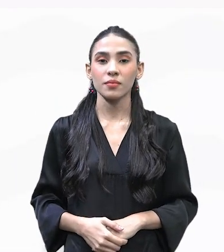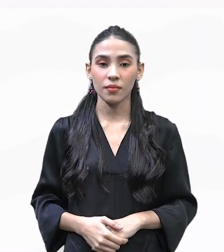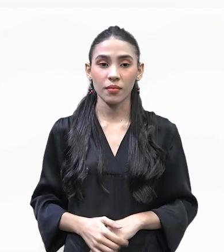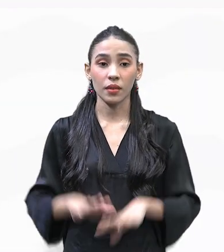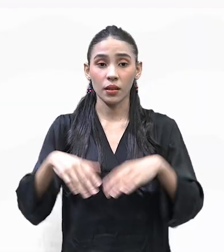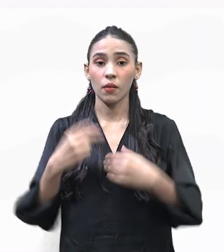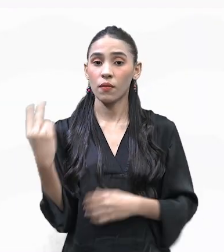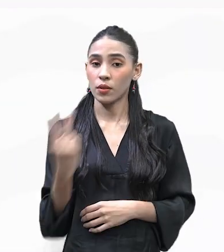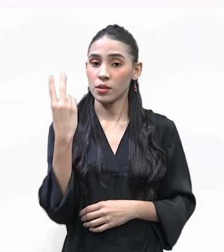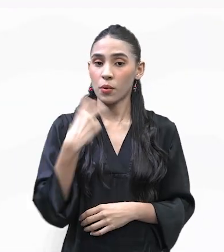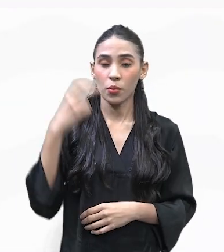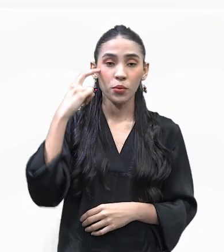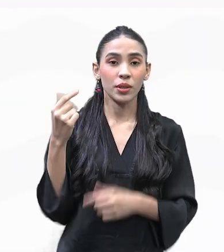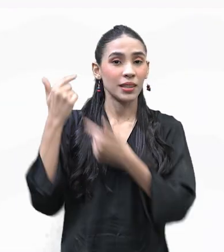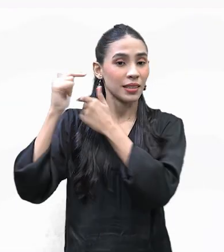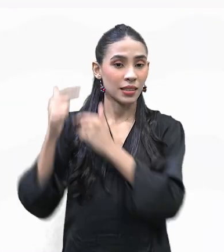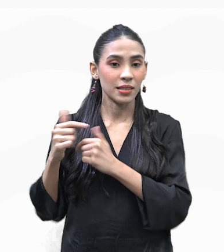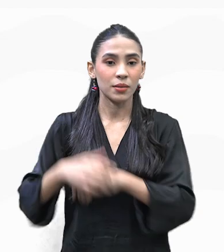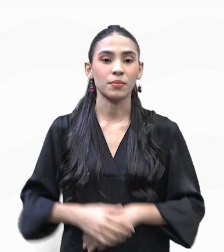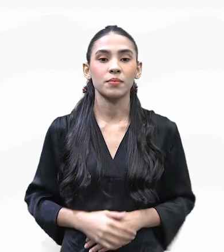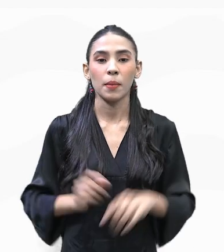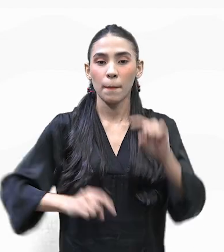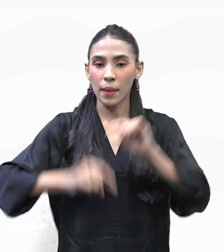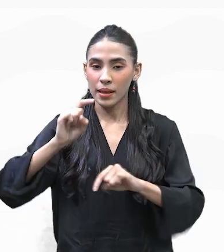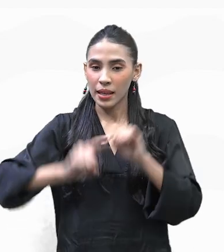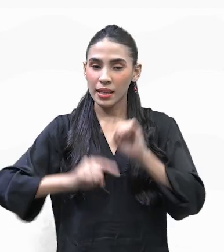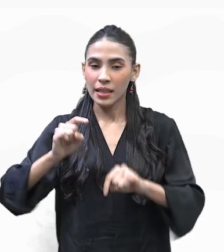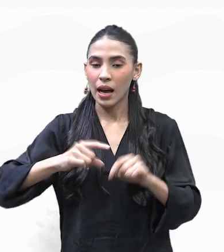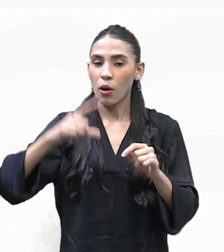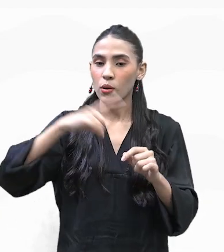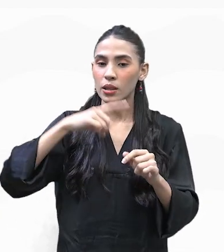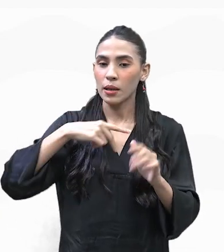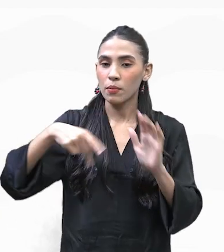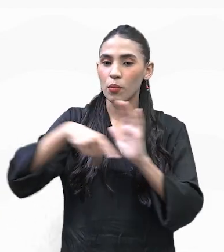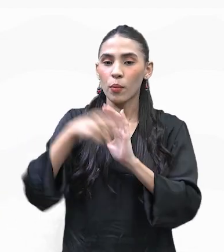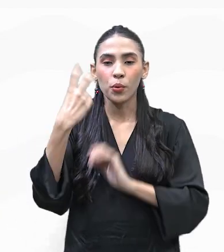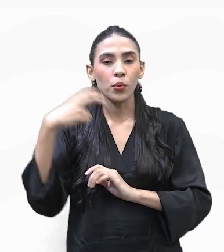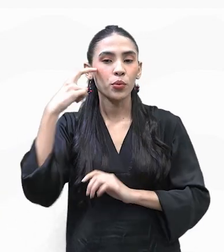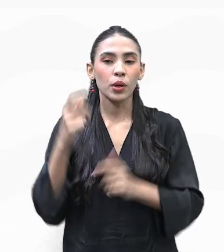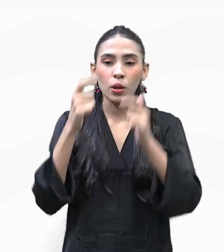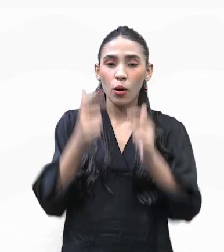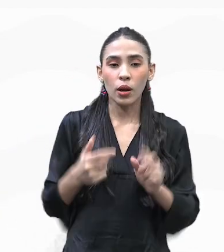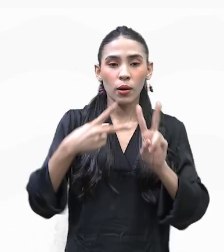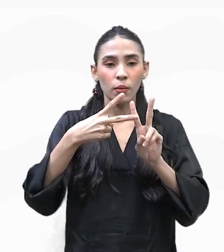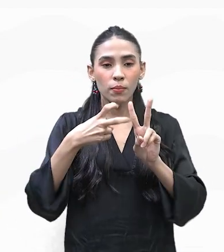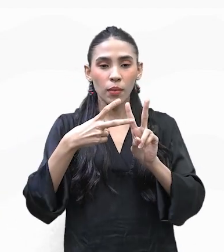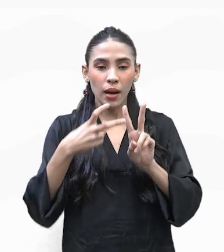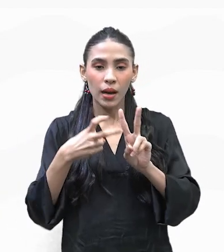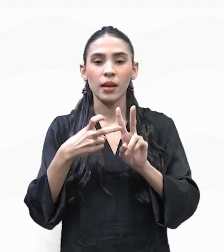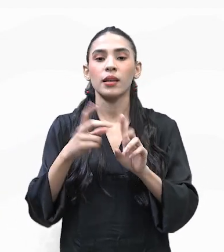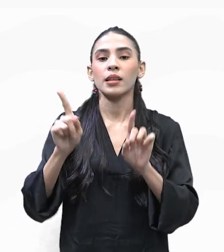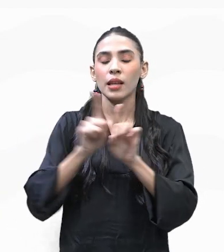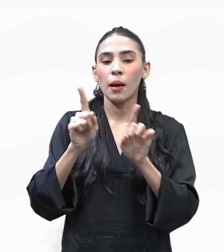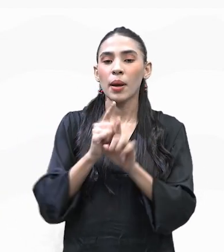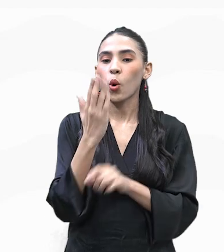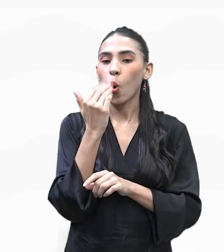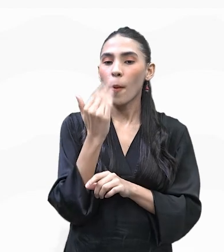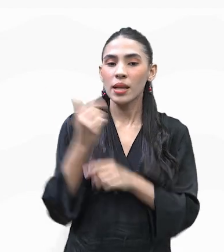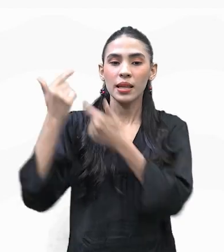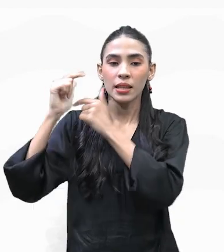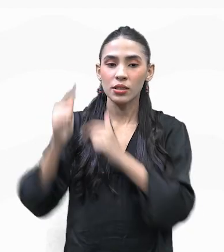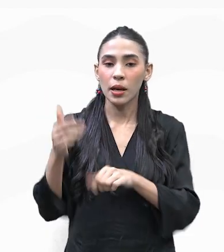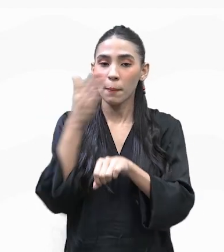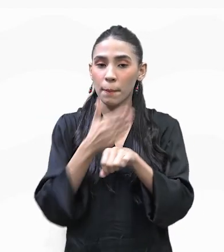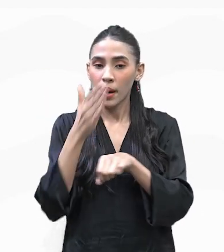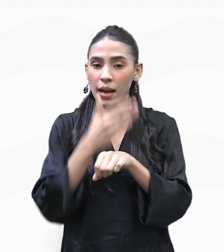então. Olha só. A valorização da cultura e tradição. Produtos que têm raiz na cultura local, como artesanato indígena, gastronomia tradicional e práticas de